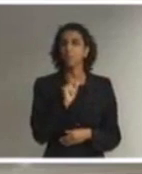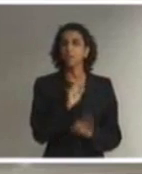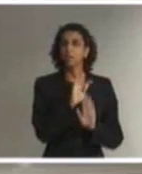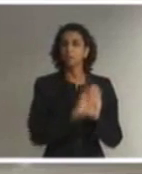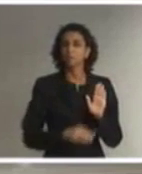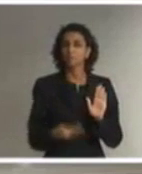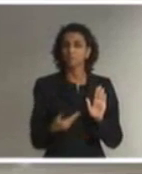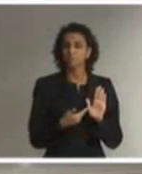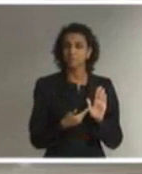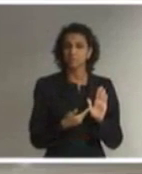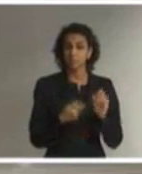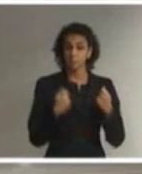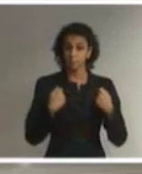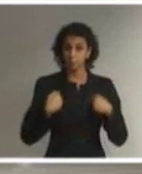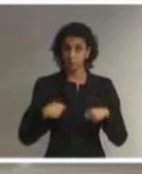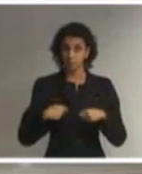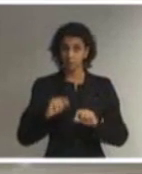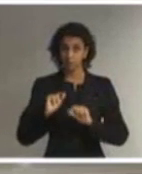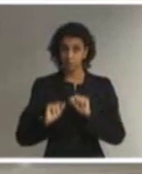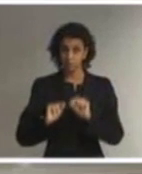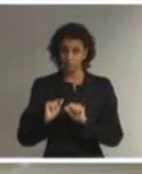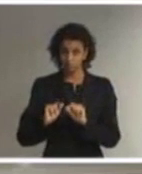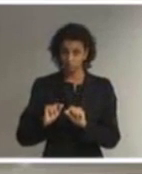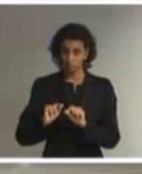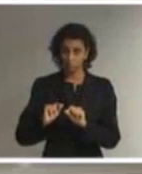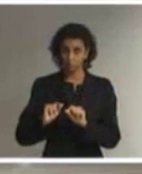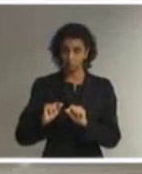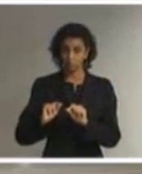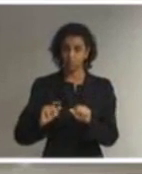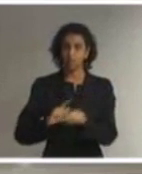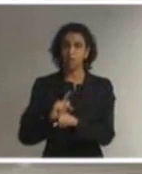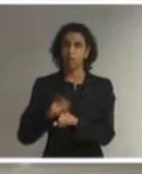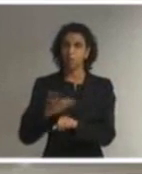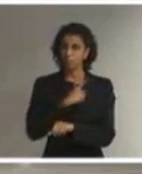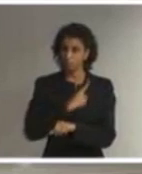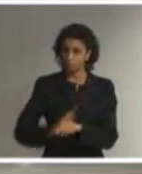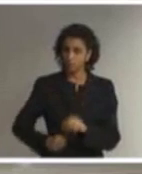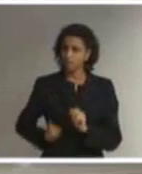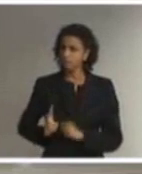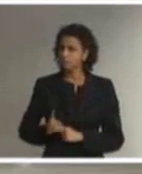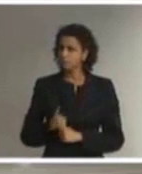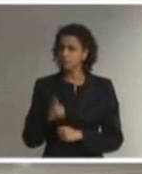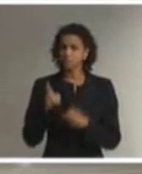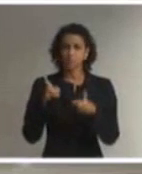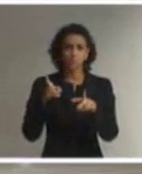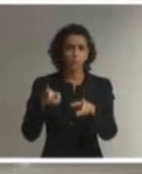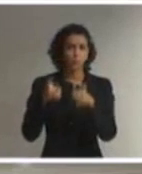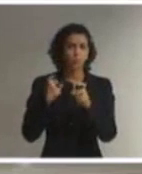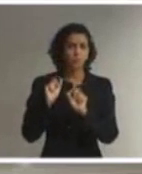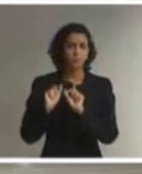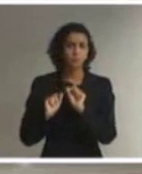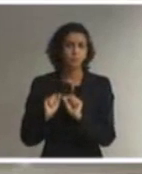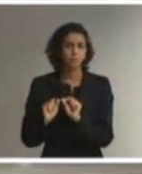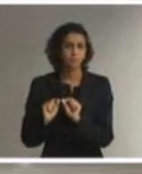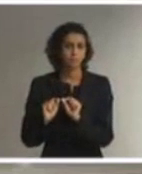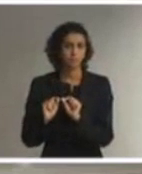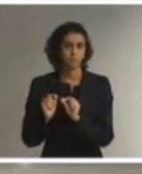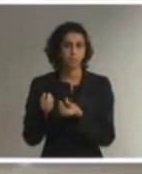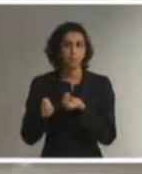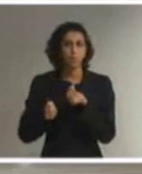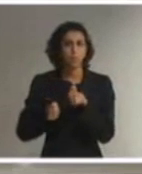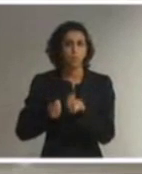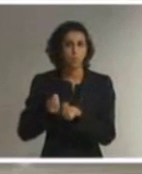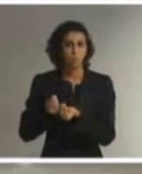necessidade de o Estado parte sempre observar que o tratamento